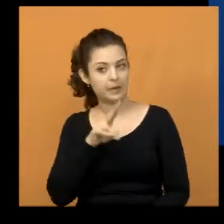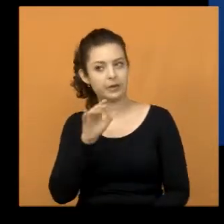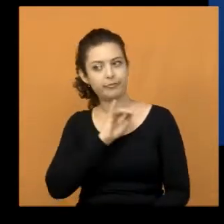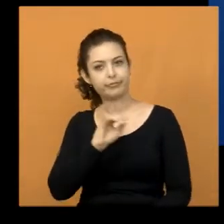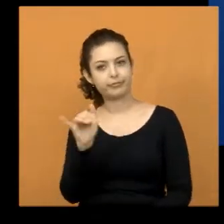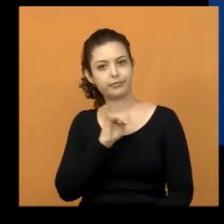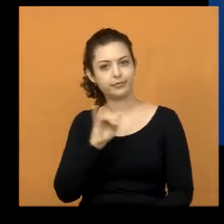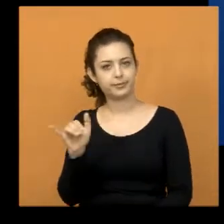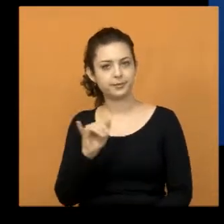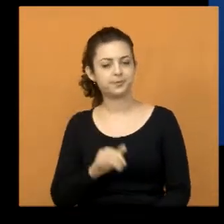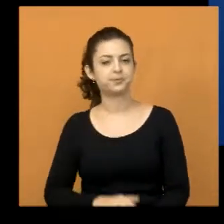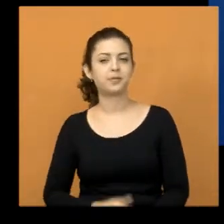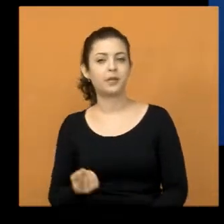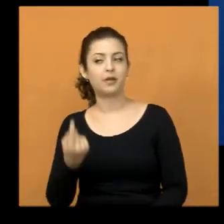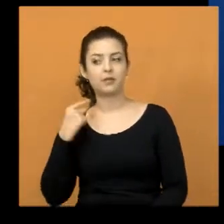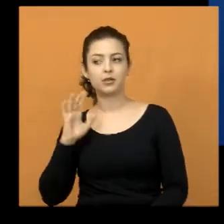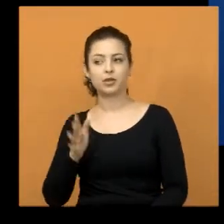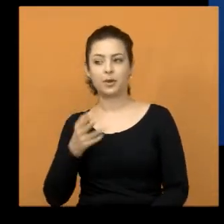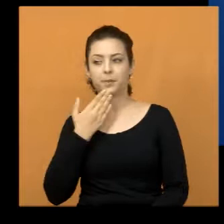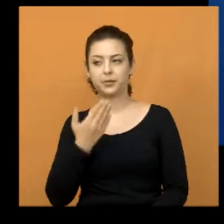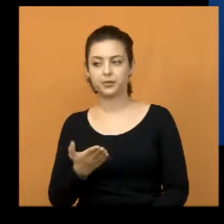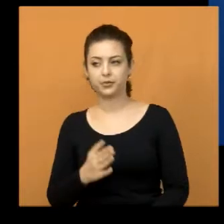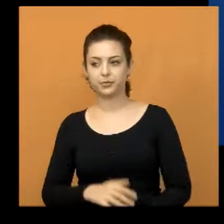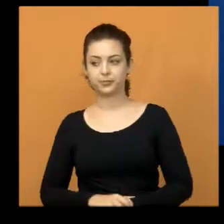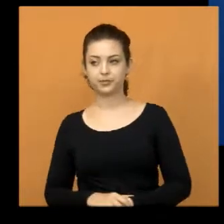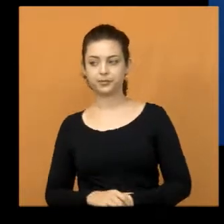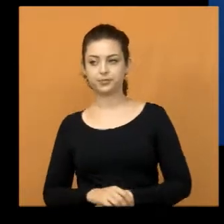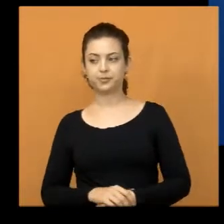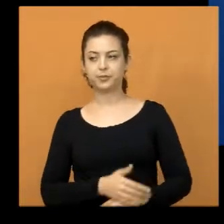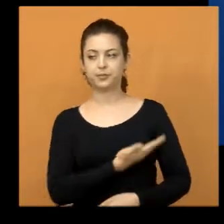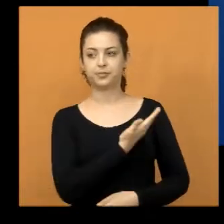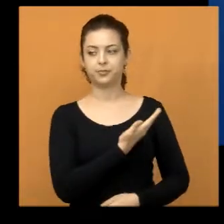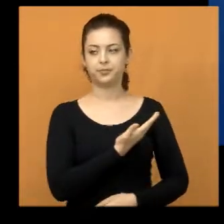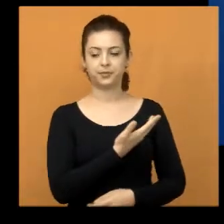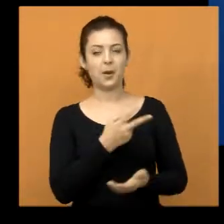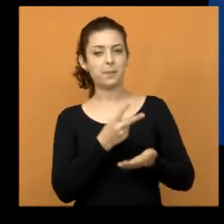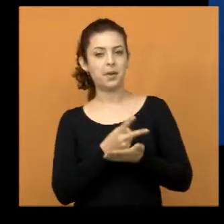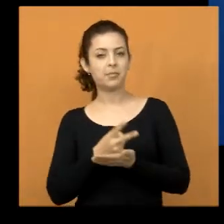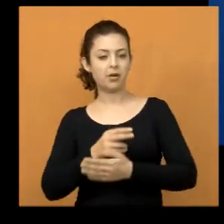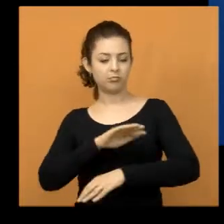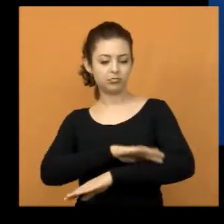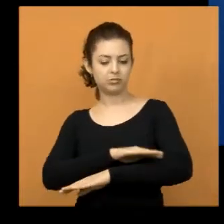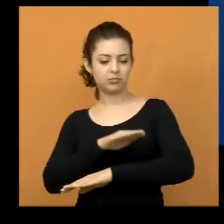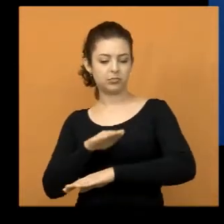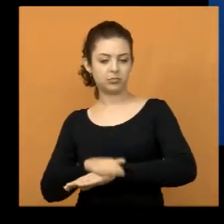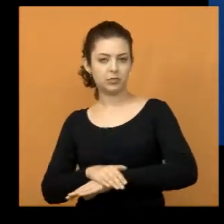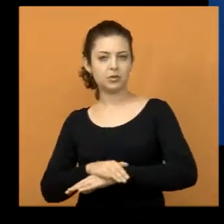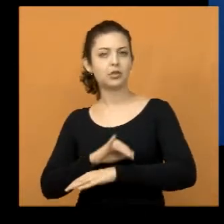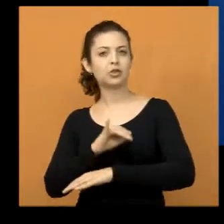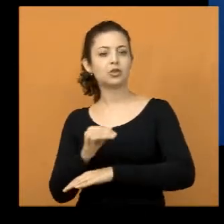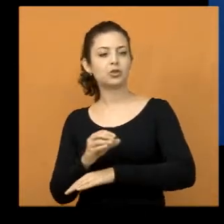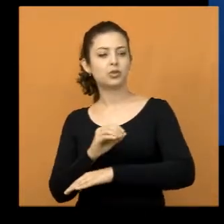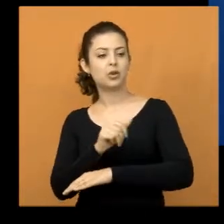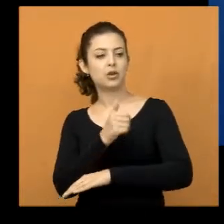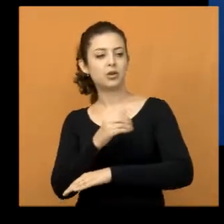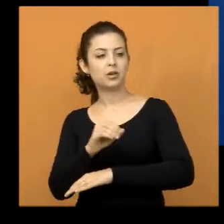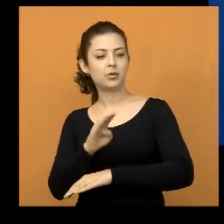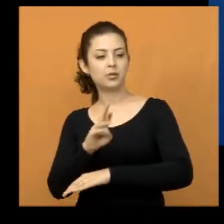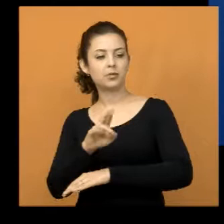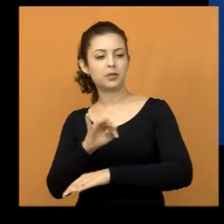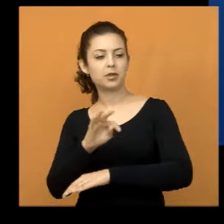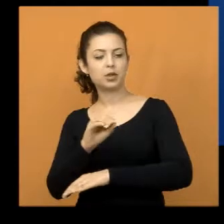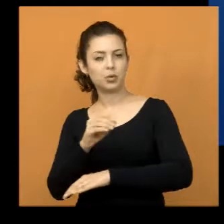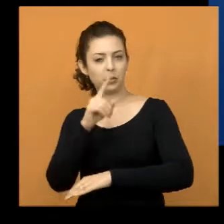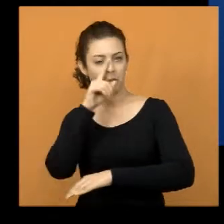da nossa reivindicação ali no bairro Jardim Paraíso. E também as lombadas da Rua de João de Brito, como eu citei sempre, ali é um perigo